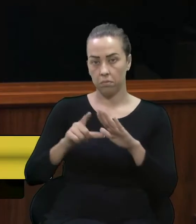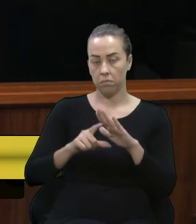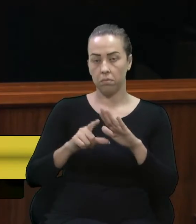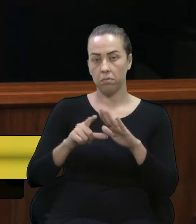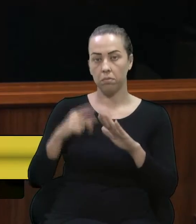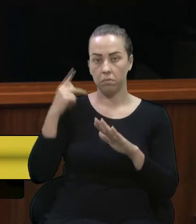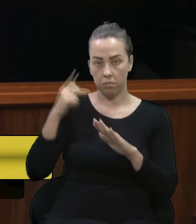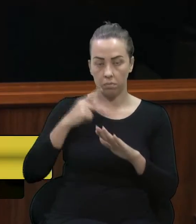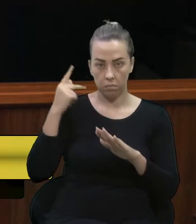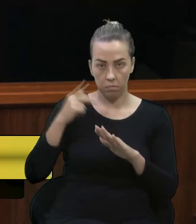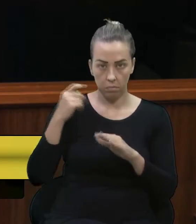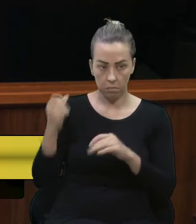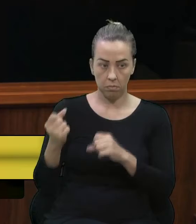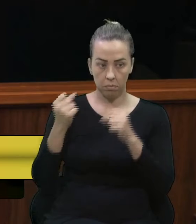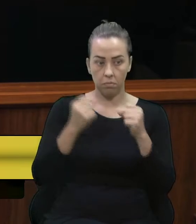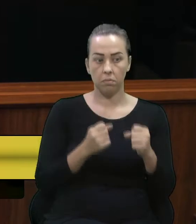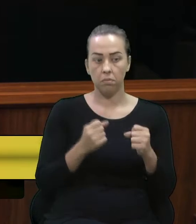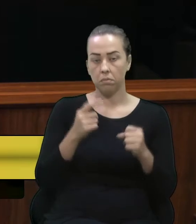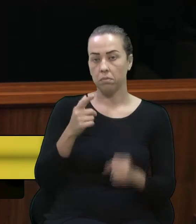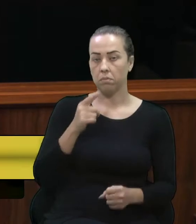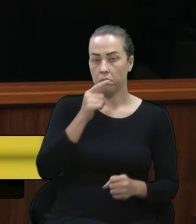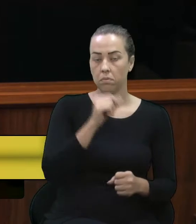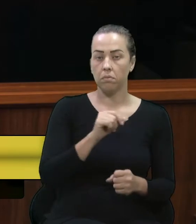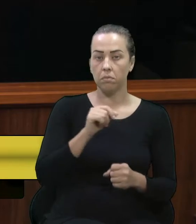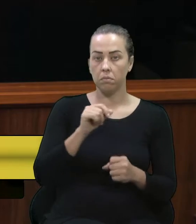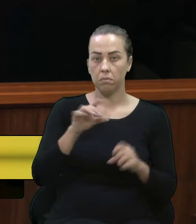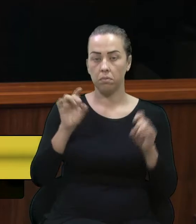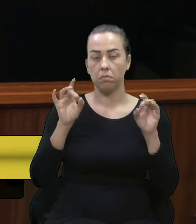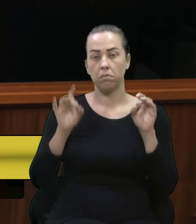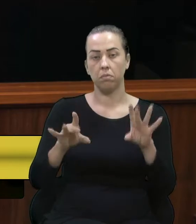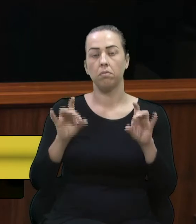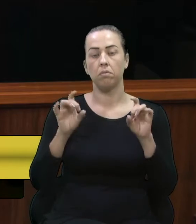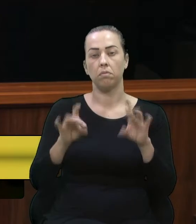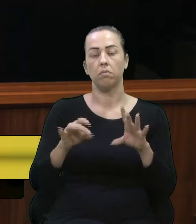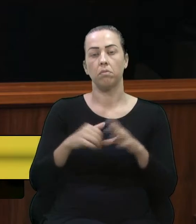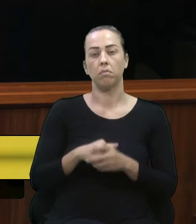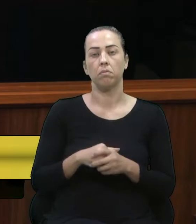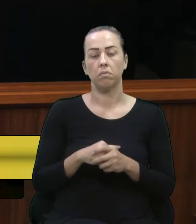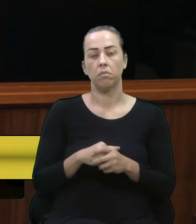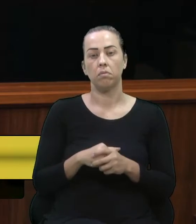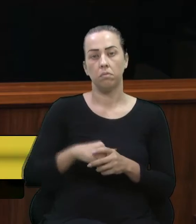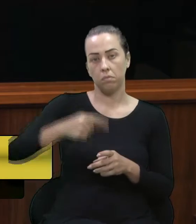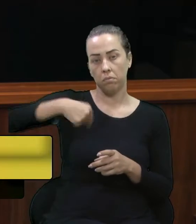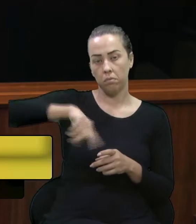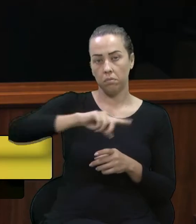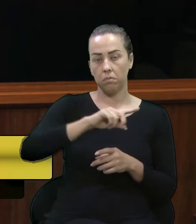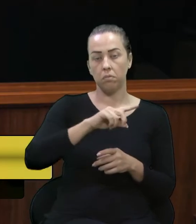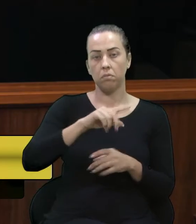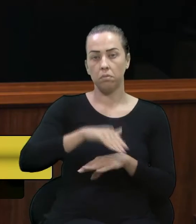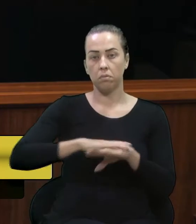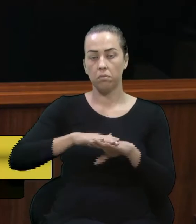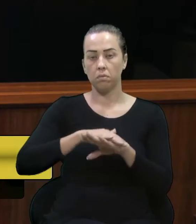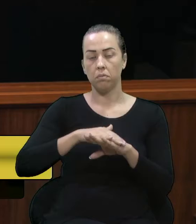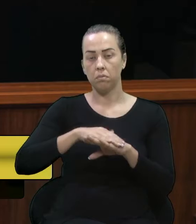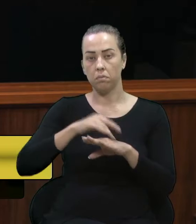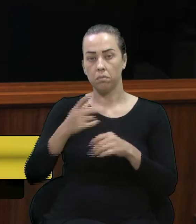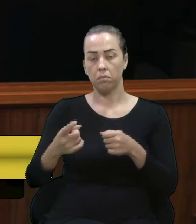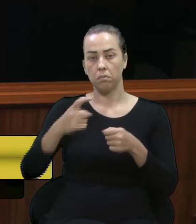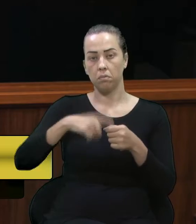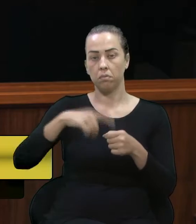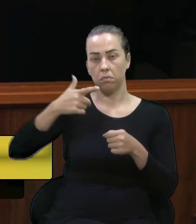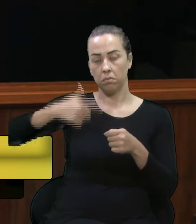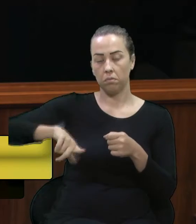política pública que considere essa especificidade e que nós consigamos retomar